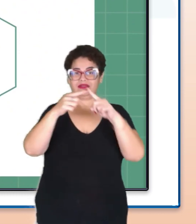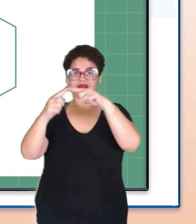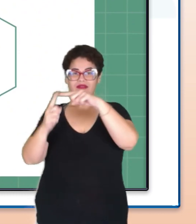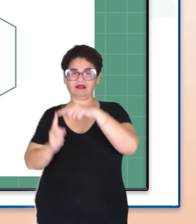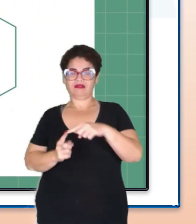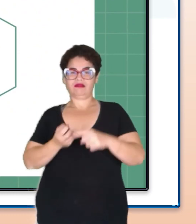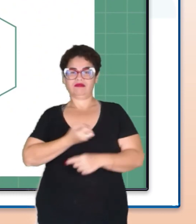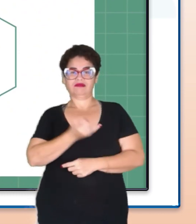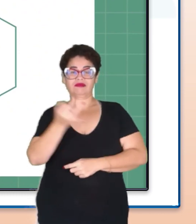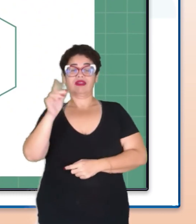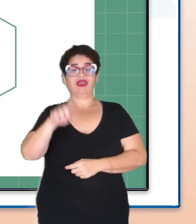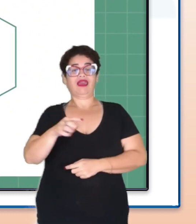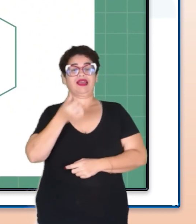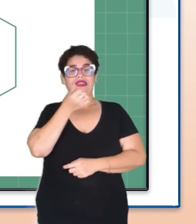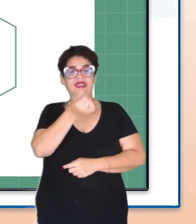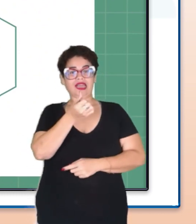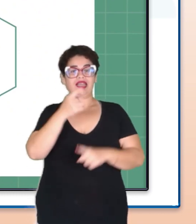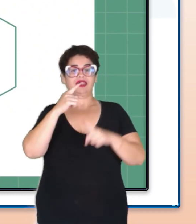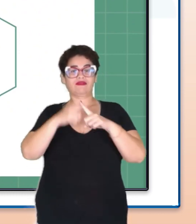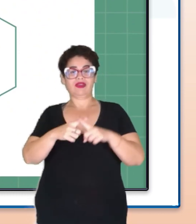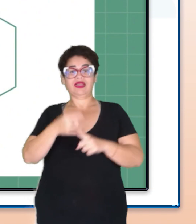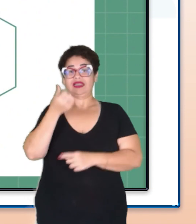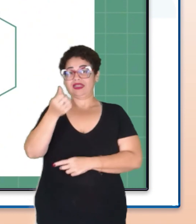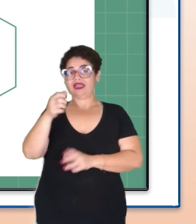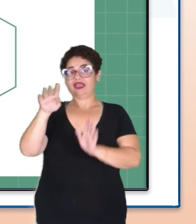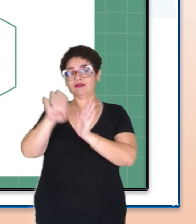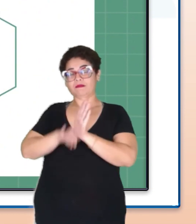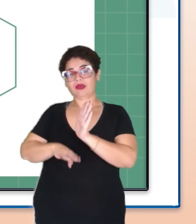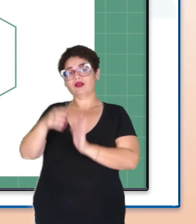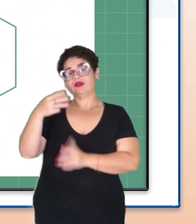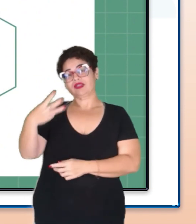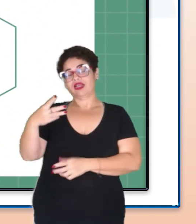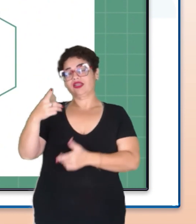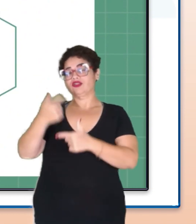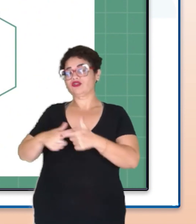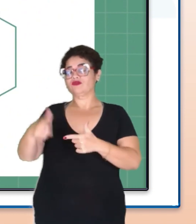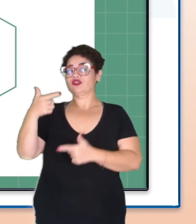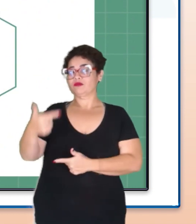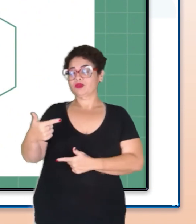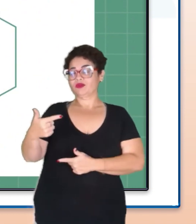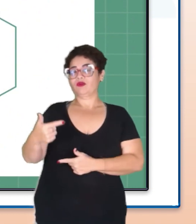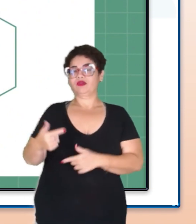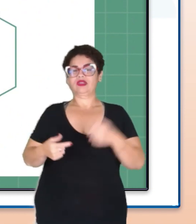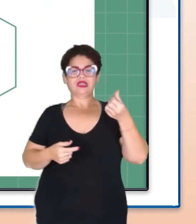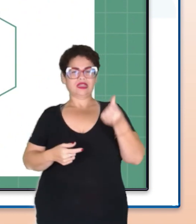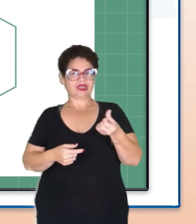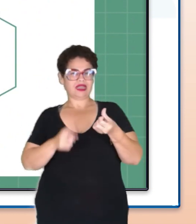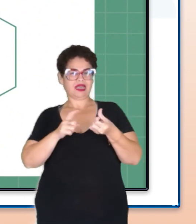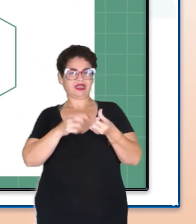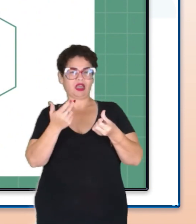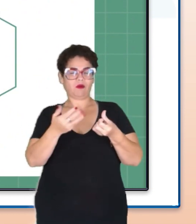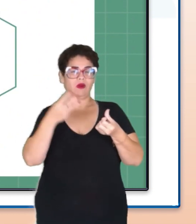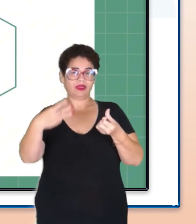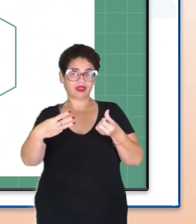de diagonais será 6 vezes 6 menos 3 dividido por 2. Como 6 menos 3 é igual a 3, então